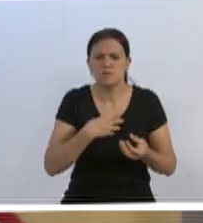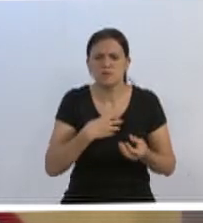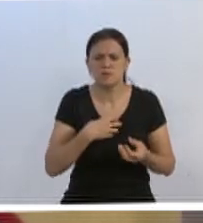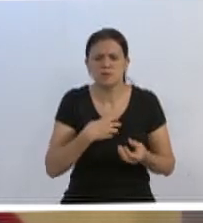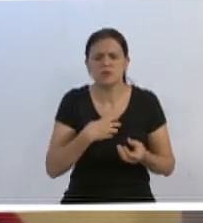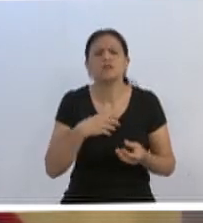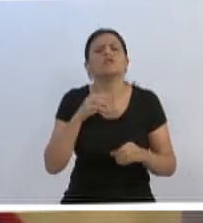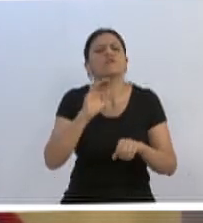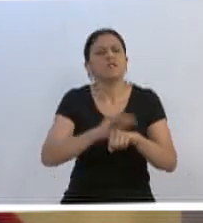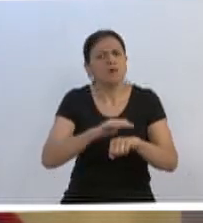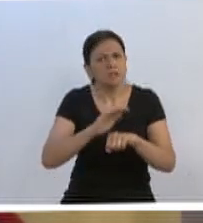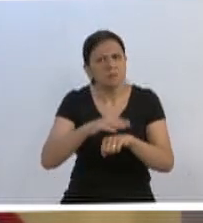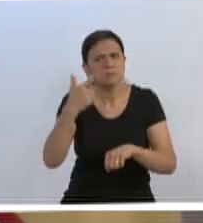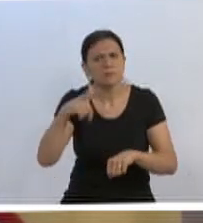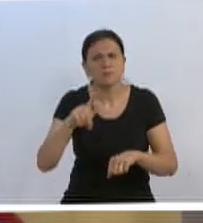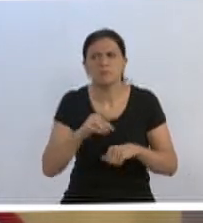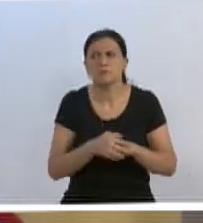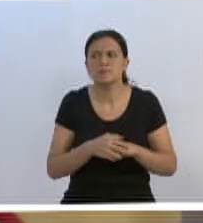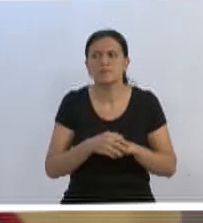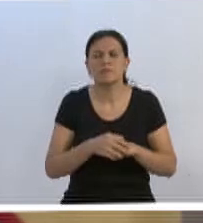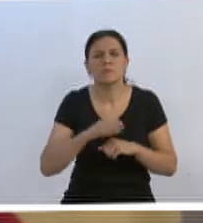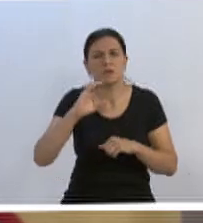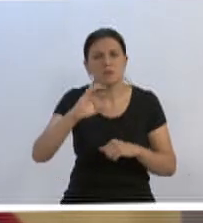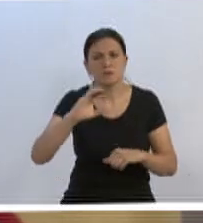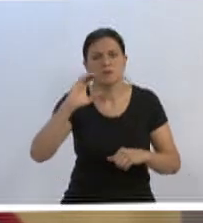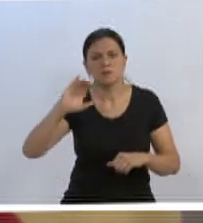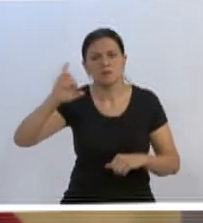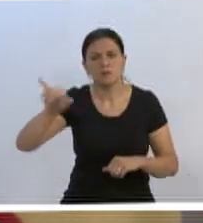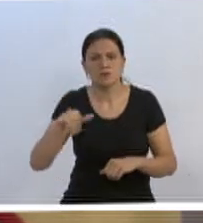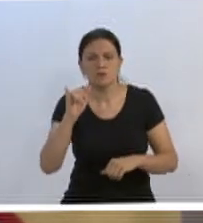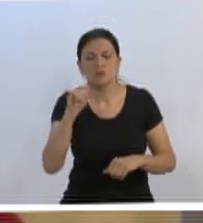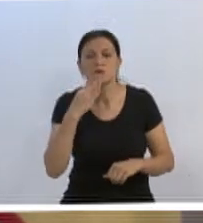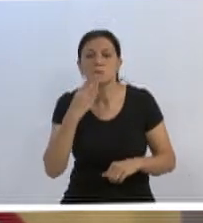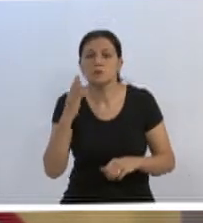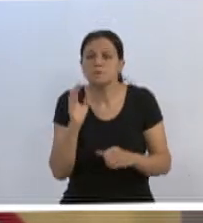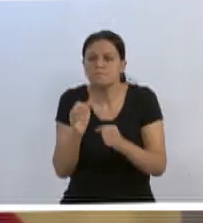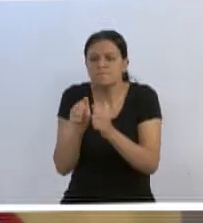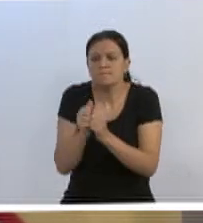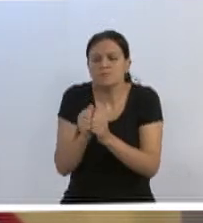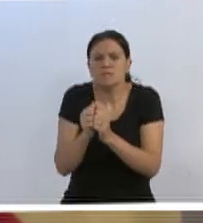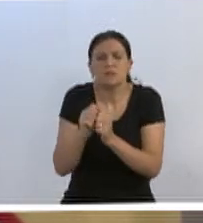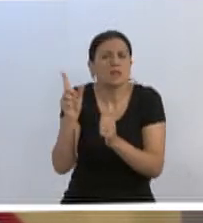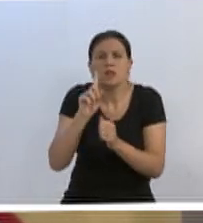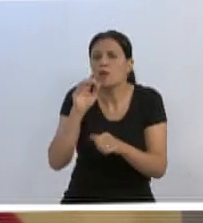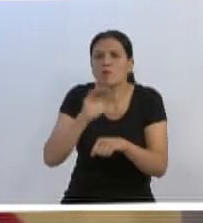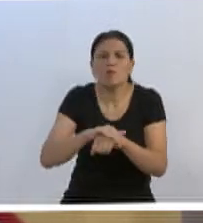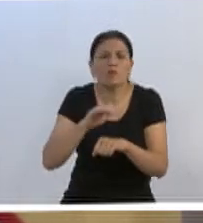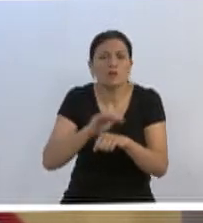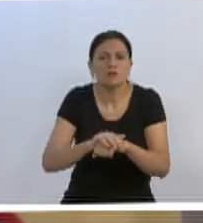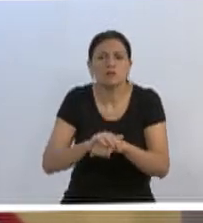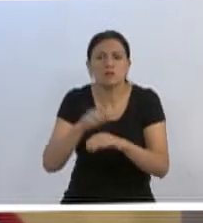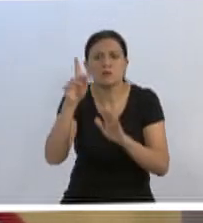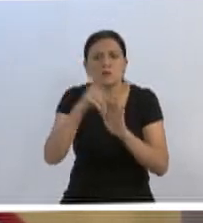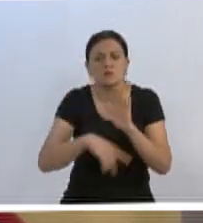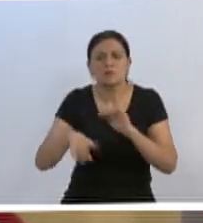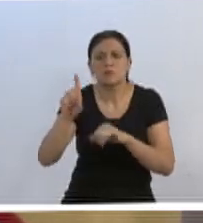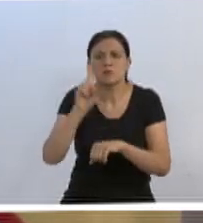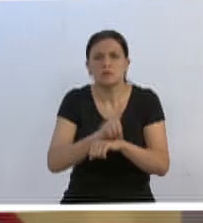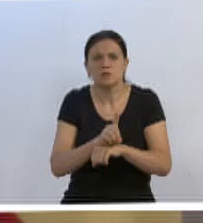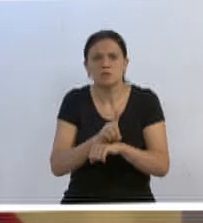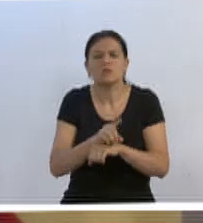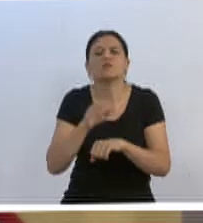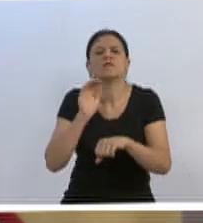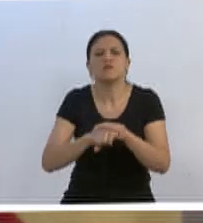novamente. Se tivesse na CCJ para pedir para segurar, para não possibilitar que o projeto dos diretores passasse nessa casa,